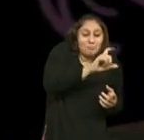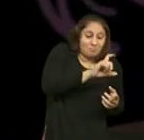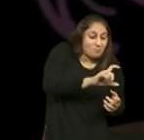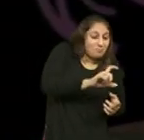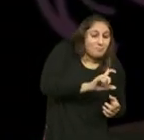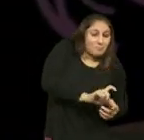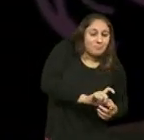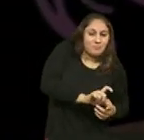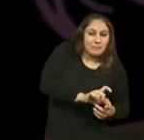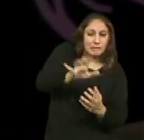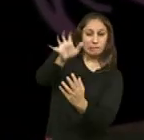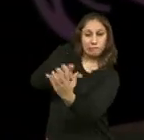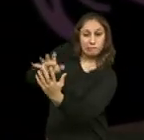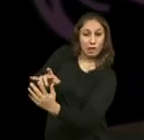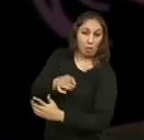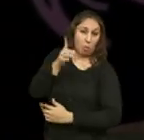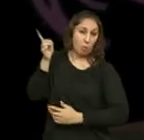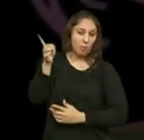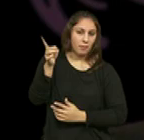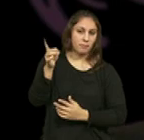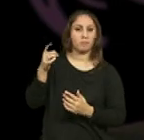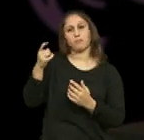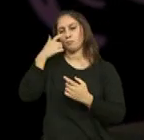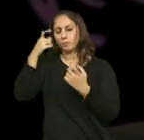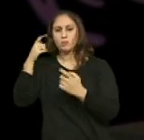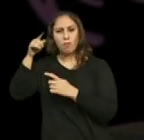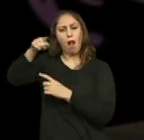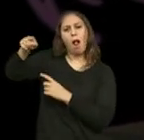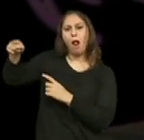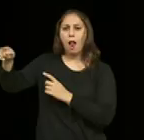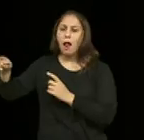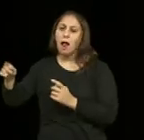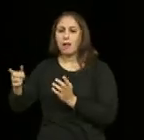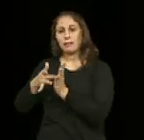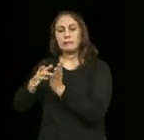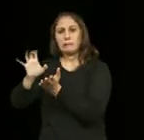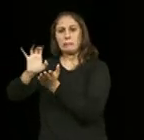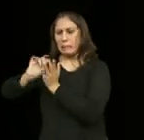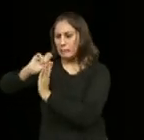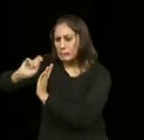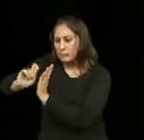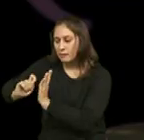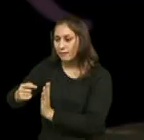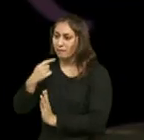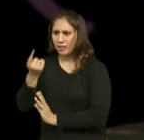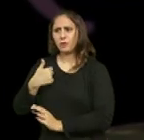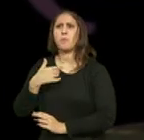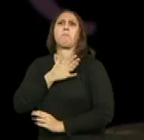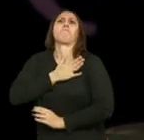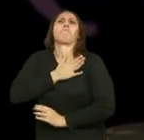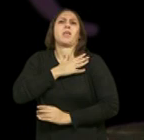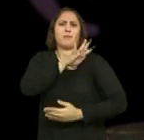são... Muitos romancistas dizem o contrário, quem me dera escrever um poema, não é? Não posso queixar da recepção, as pessoas